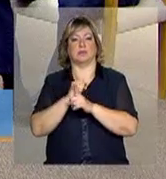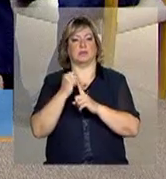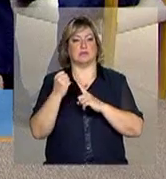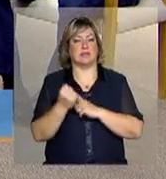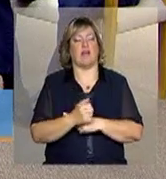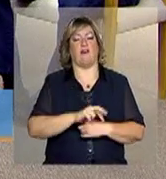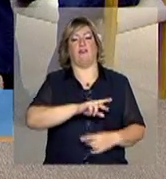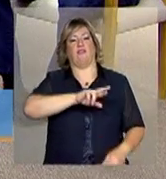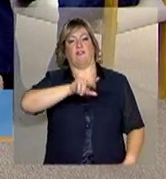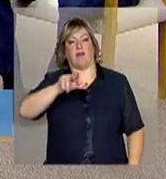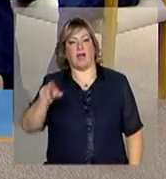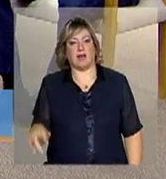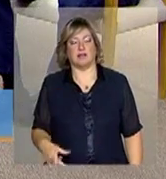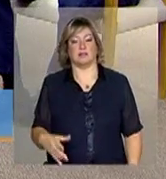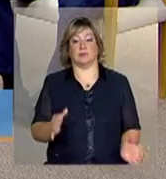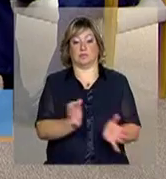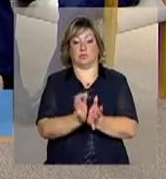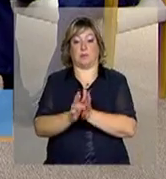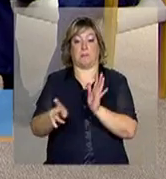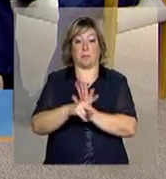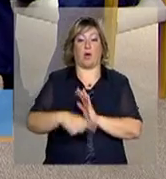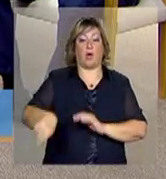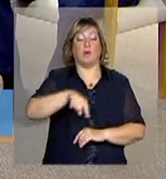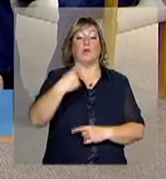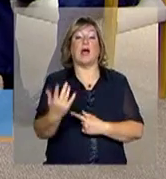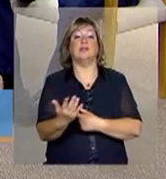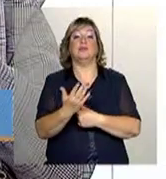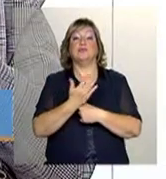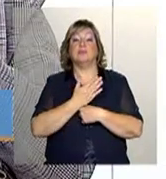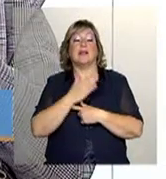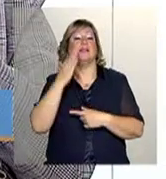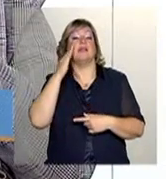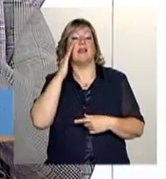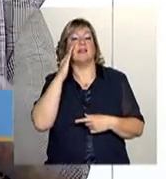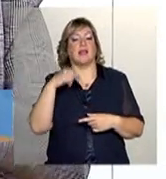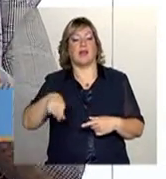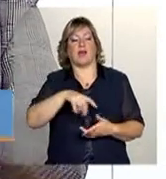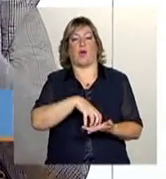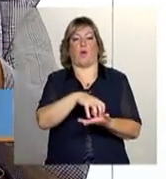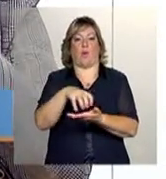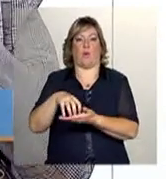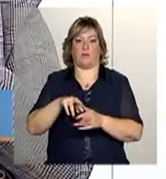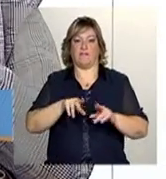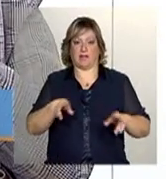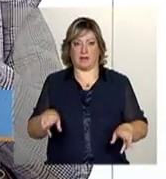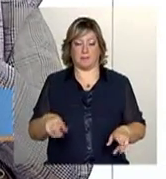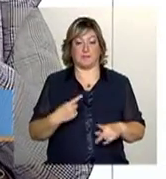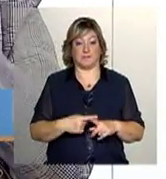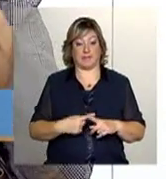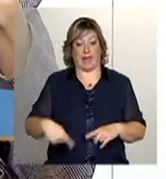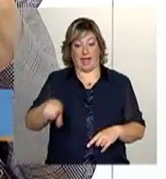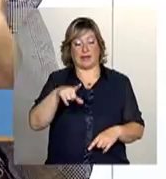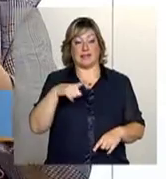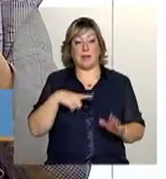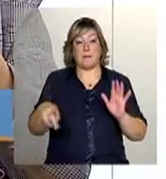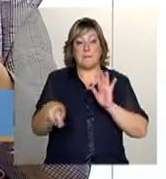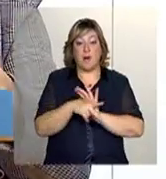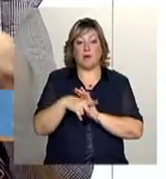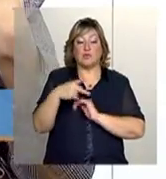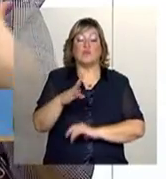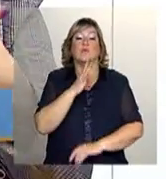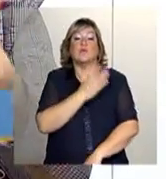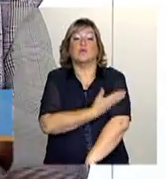várias pessoas que pertencem aos segmentos, para nos ajudar a caracterizá-los. Porque nada melhor do que aquele que tem a voz, aquele que se